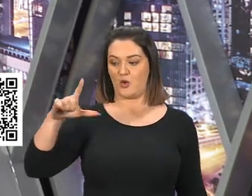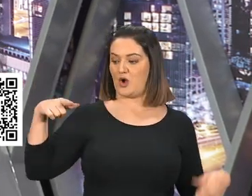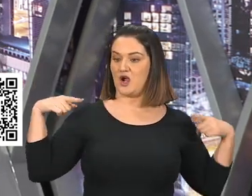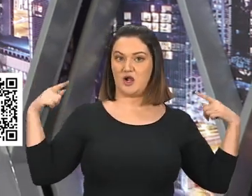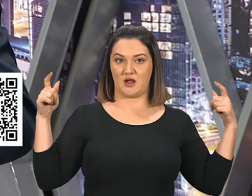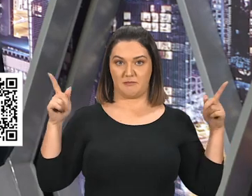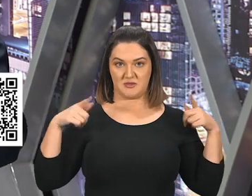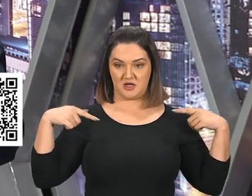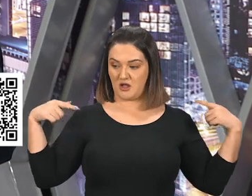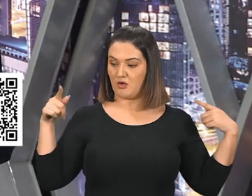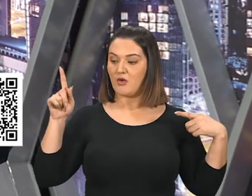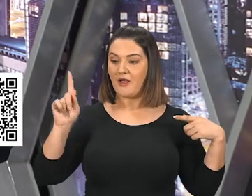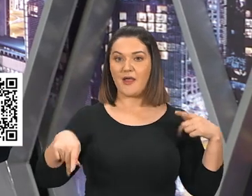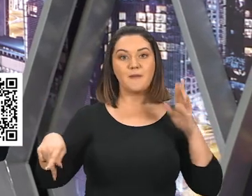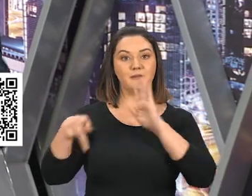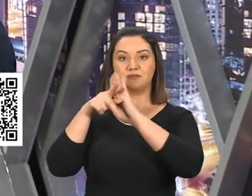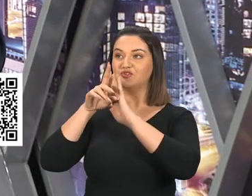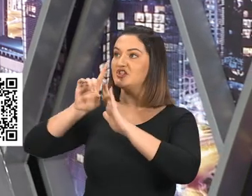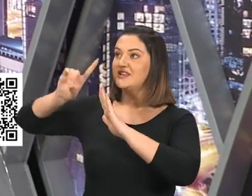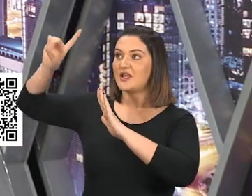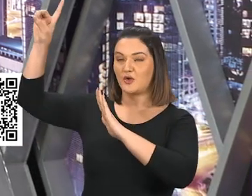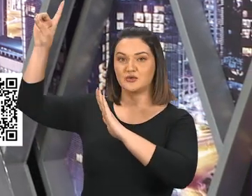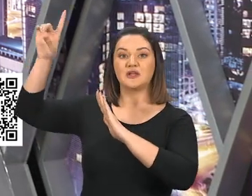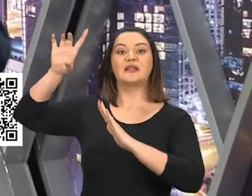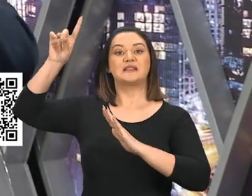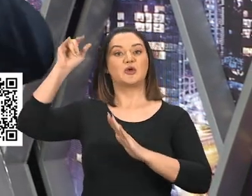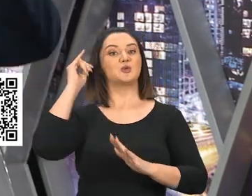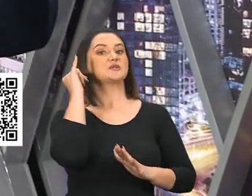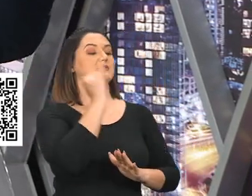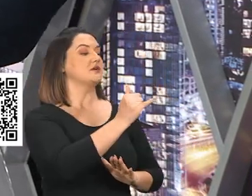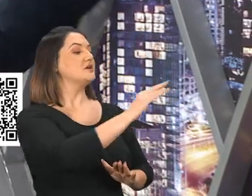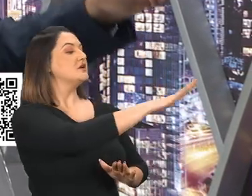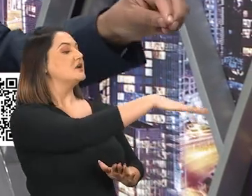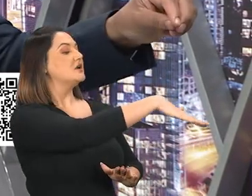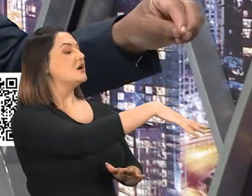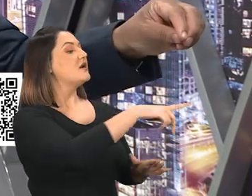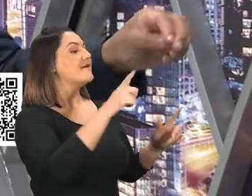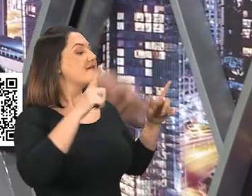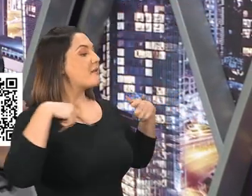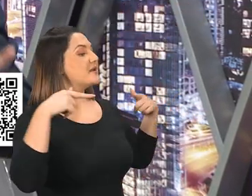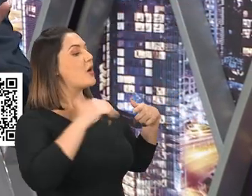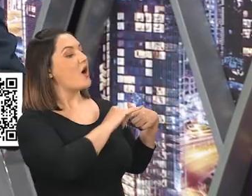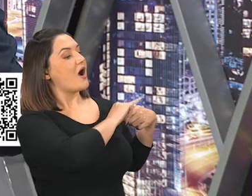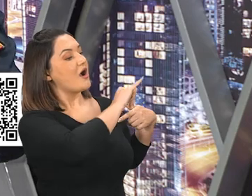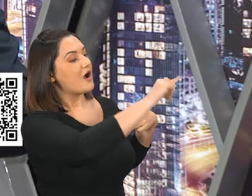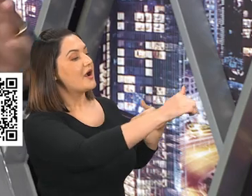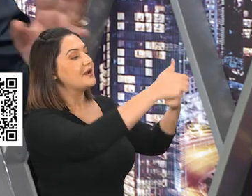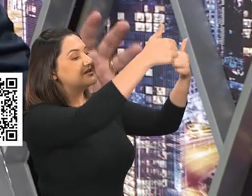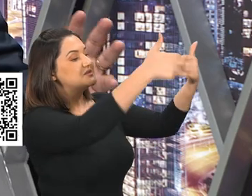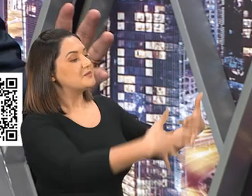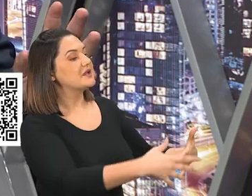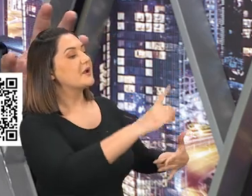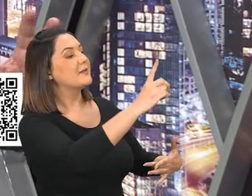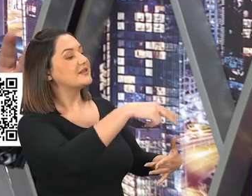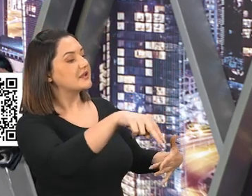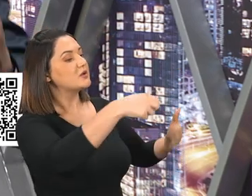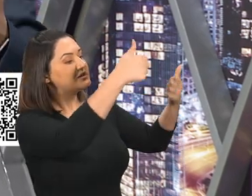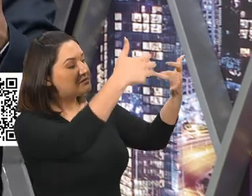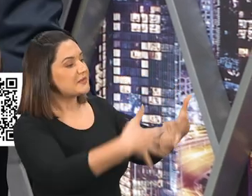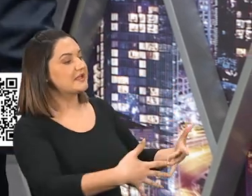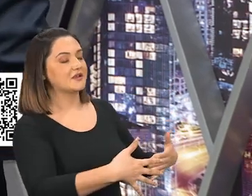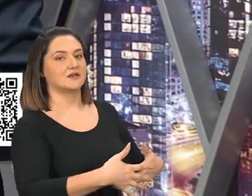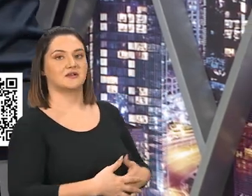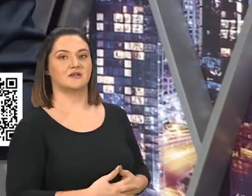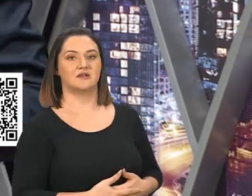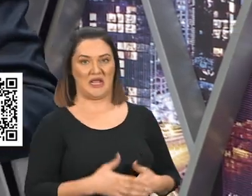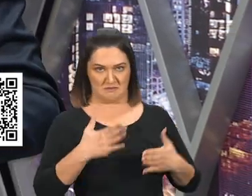É o anjo Gabriel, E Deus fala assim, Gabriel, Explica a visão para ele, Então o que eu vou te mostrar daqui para frente, Não é uma